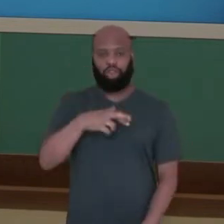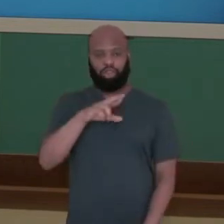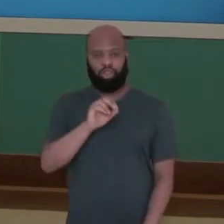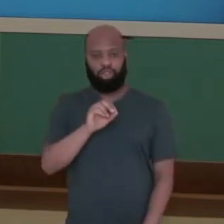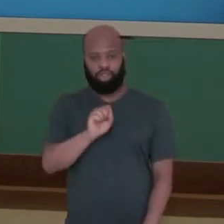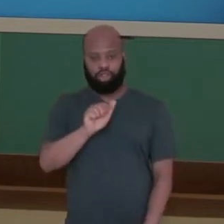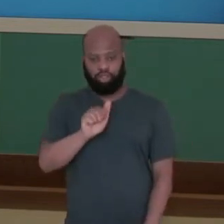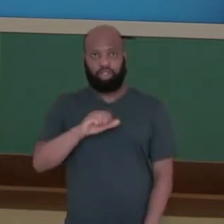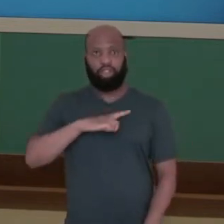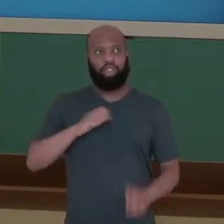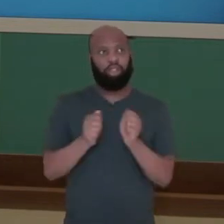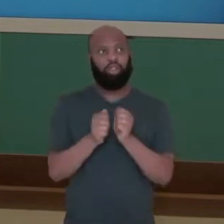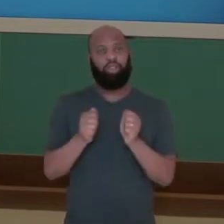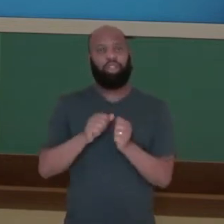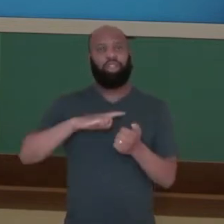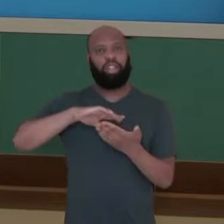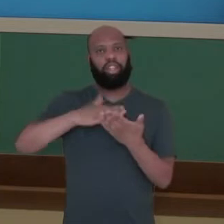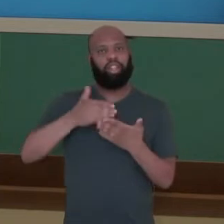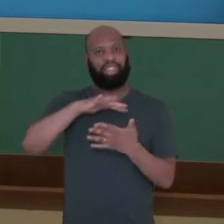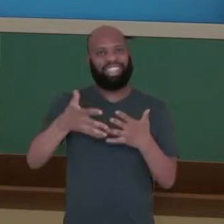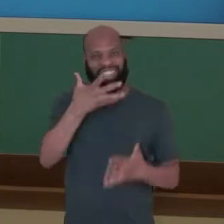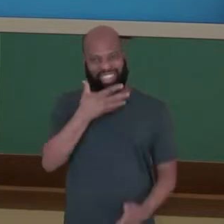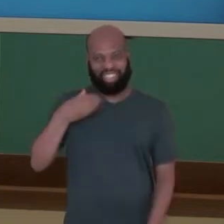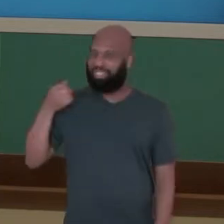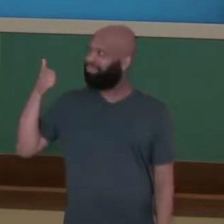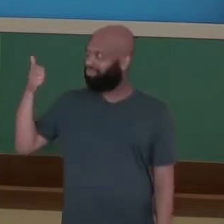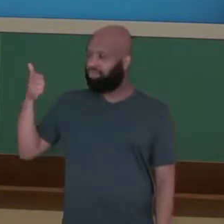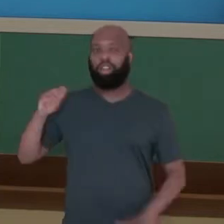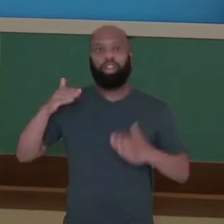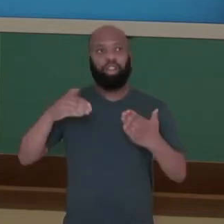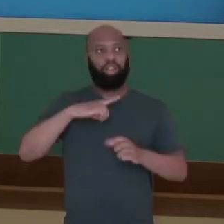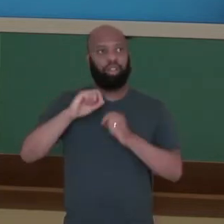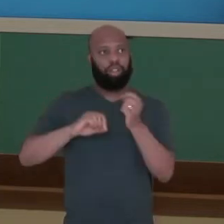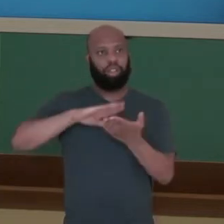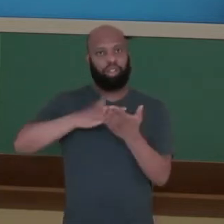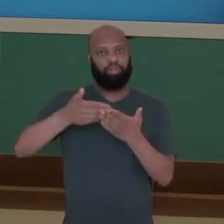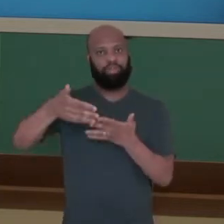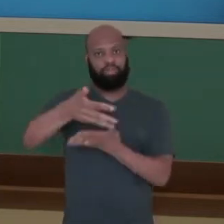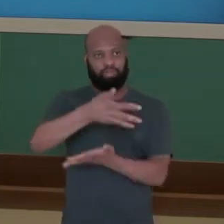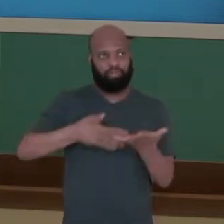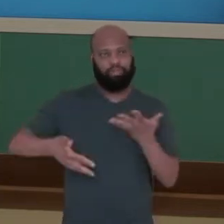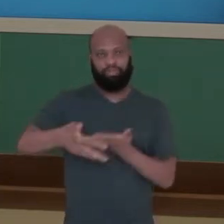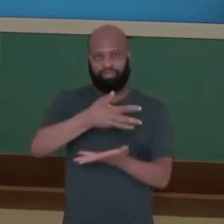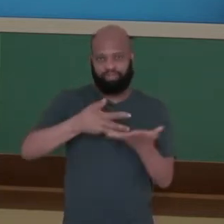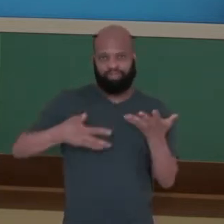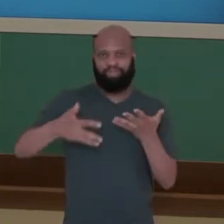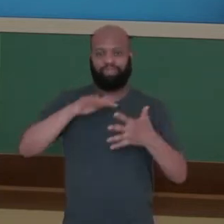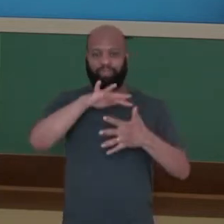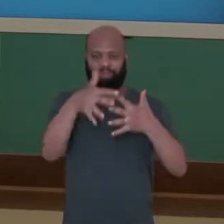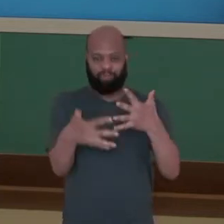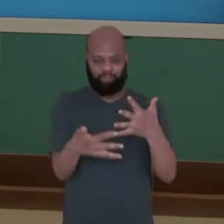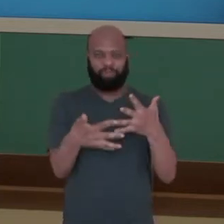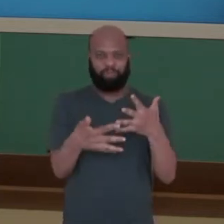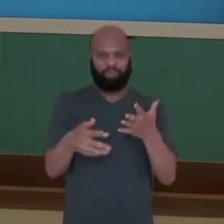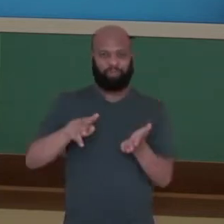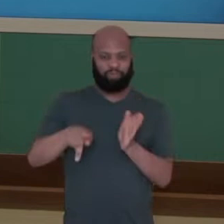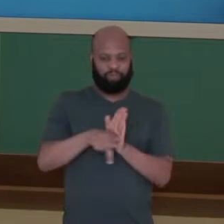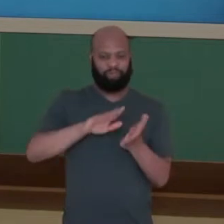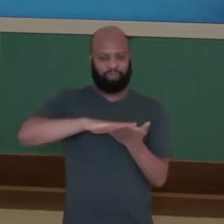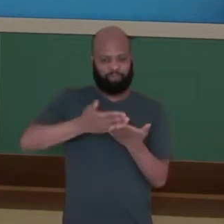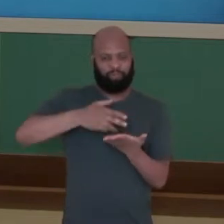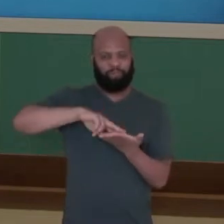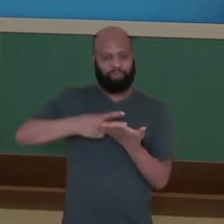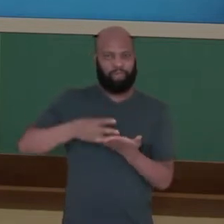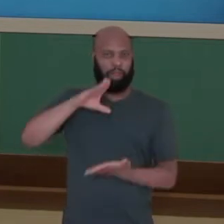Helena Bueno, estou aqui com o meu colega Natan, que está abrilhantando esse momento, fazendo a transcrição da minha língua